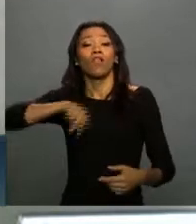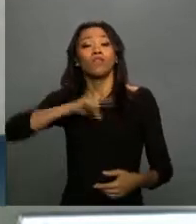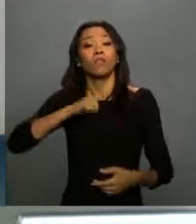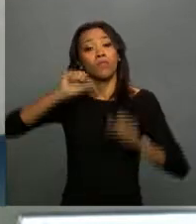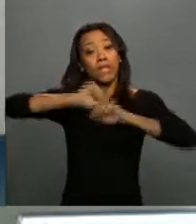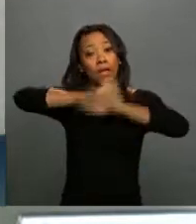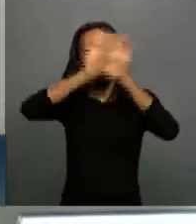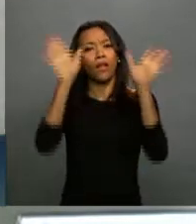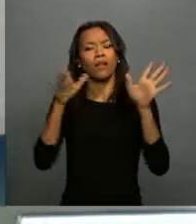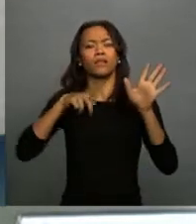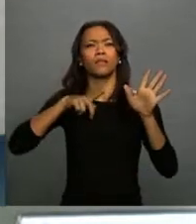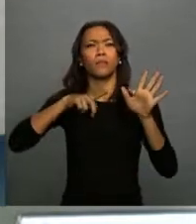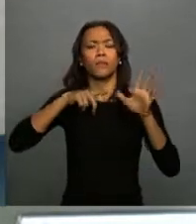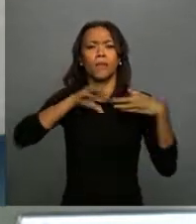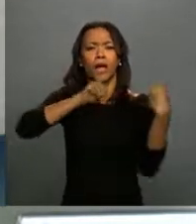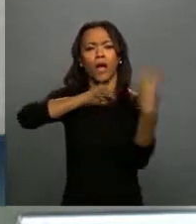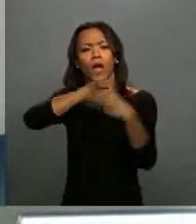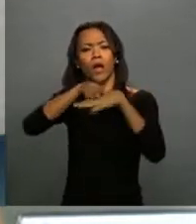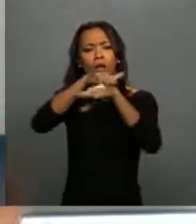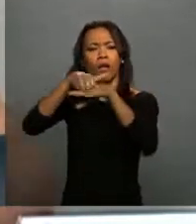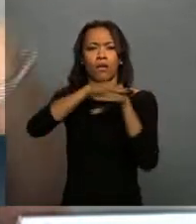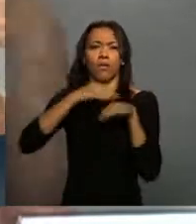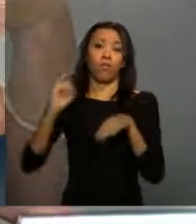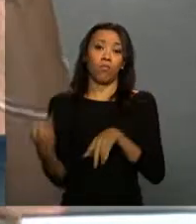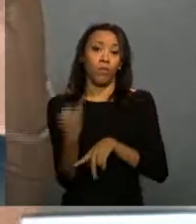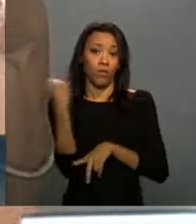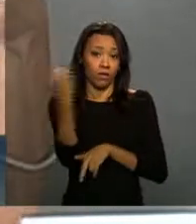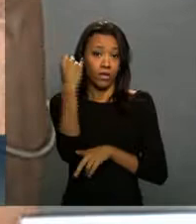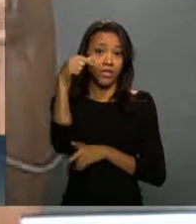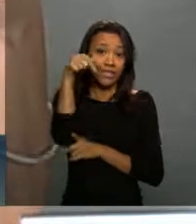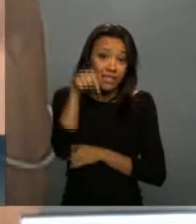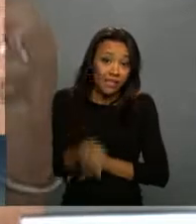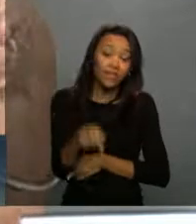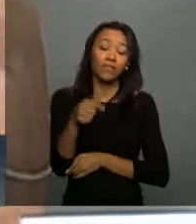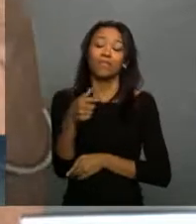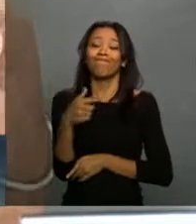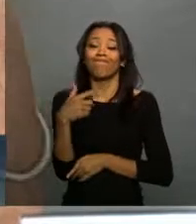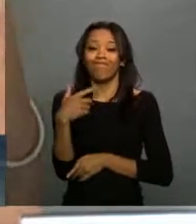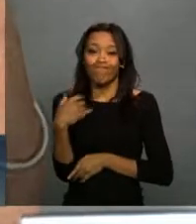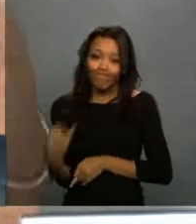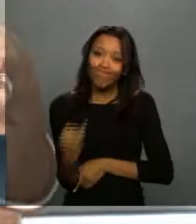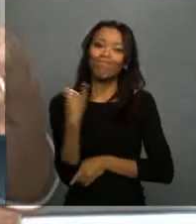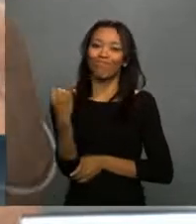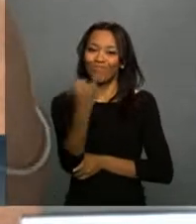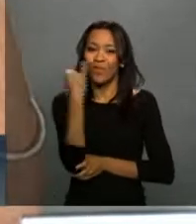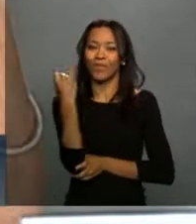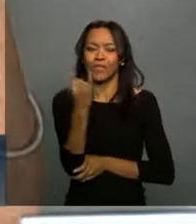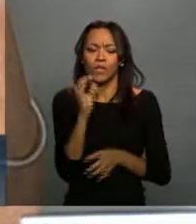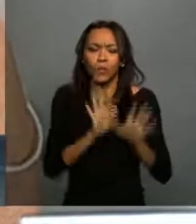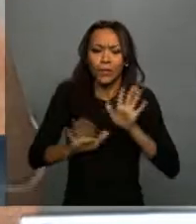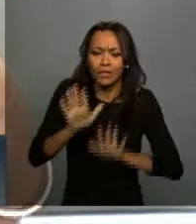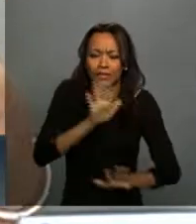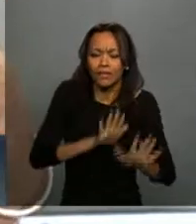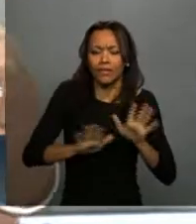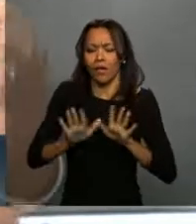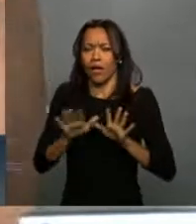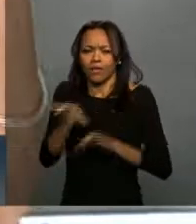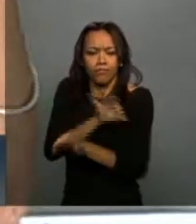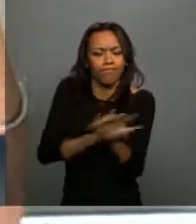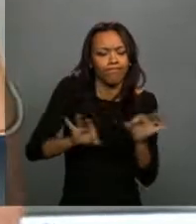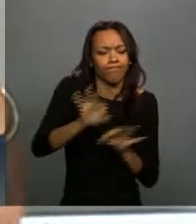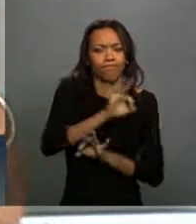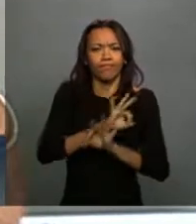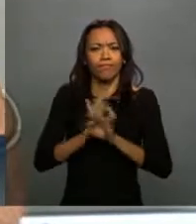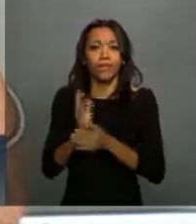tem sido uma discussão importante, de que esta é uma dimensão fundamental de um cuidado qualificado, de um cuidado humanizado. Então,